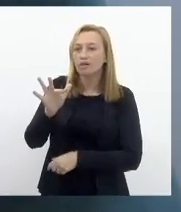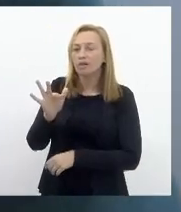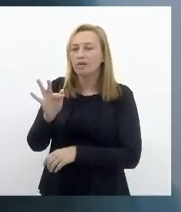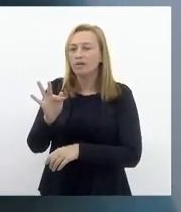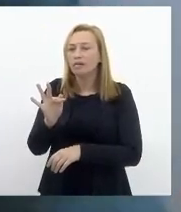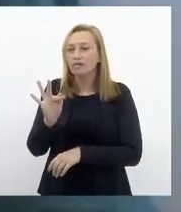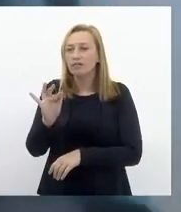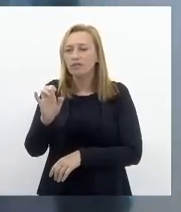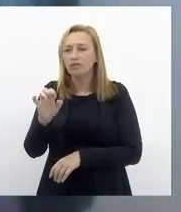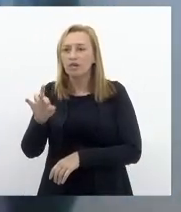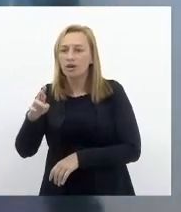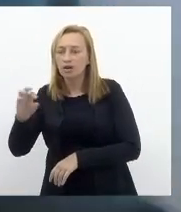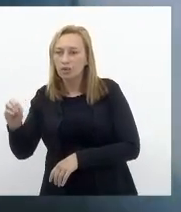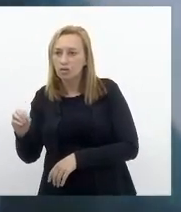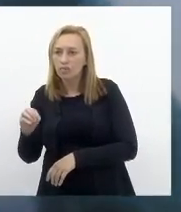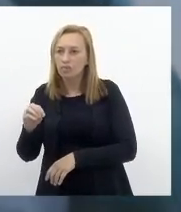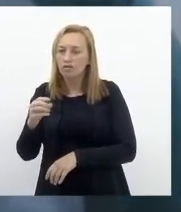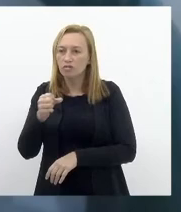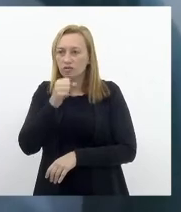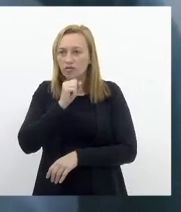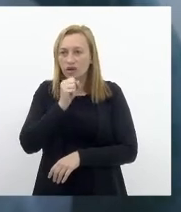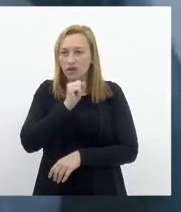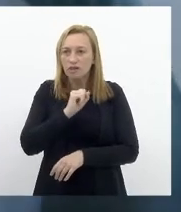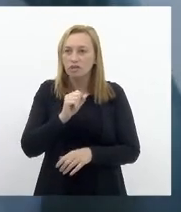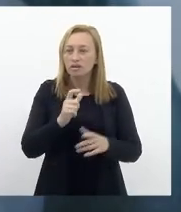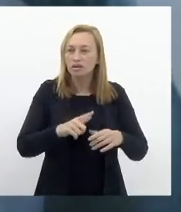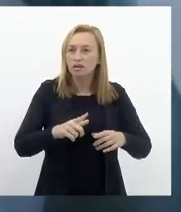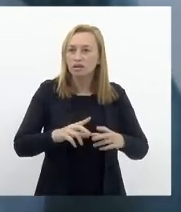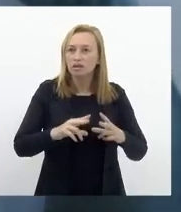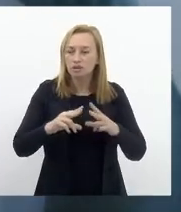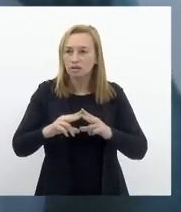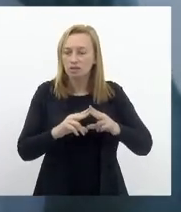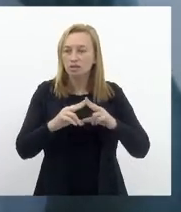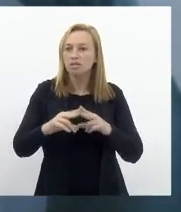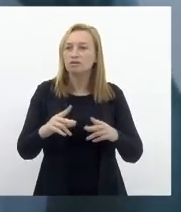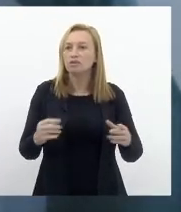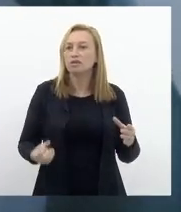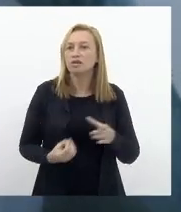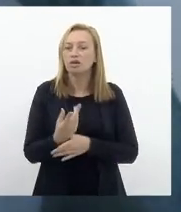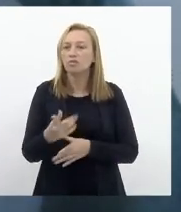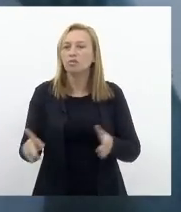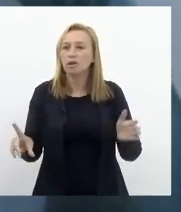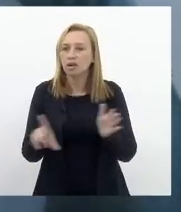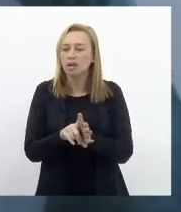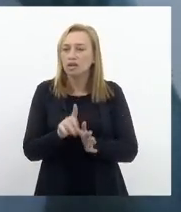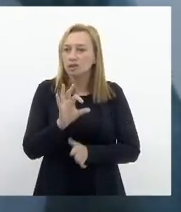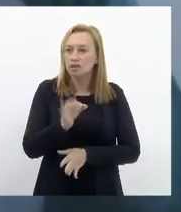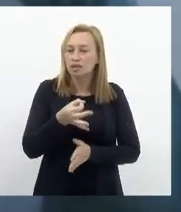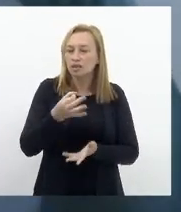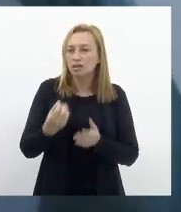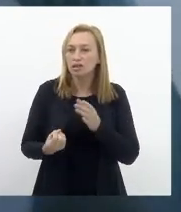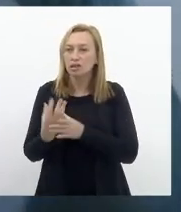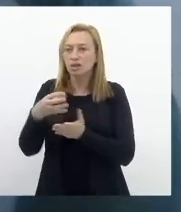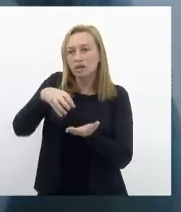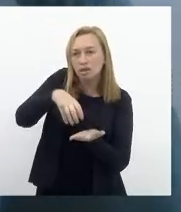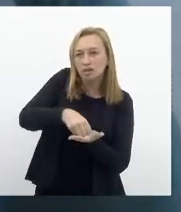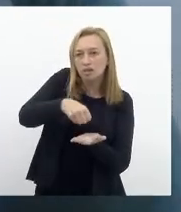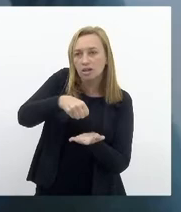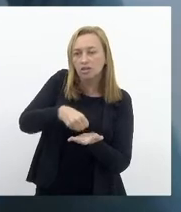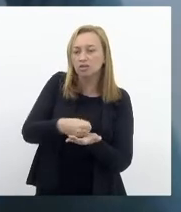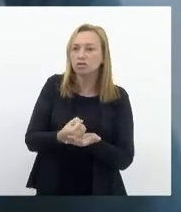cadeia da reciclagem. Depois, eu fiz uma lei específica, criando um cadastro para